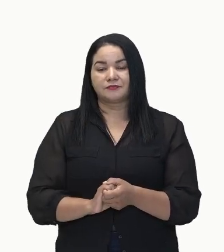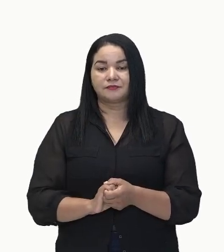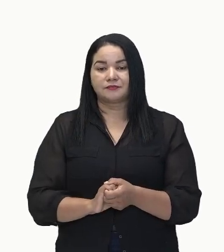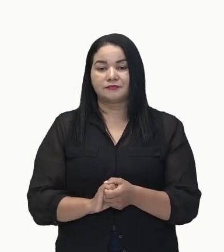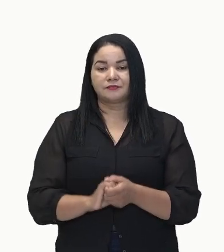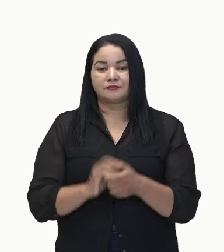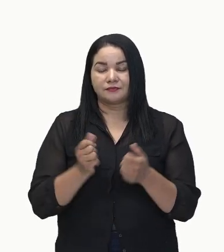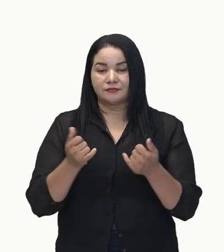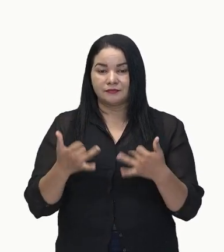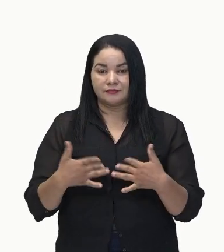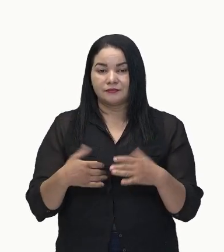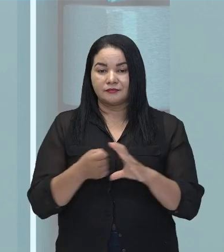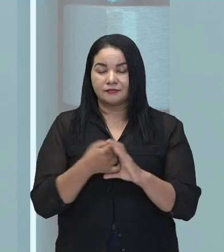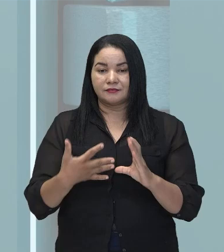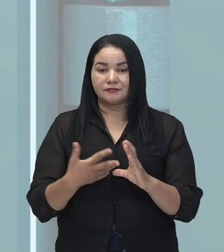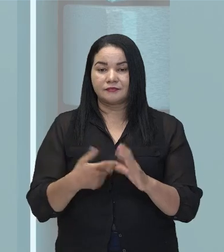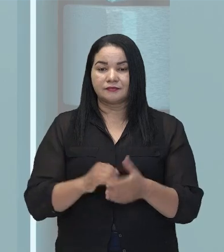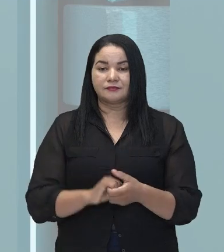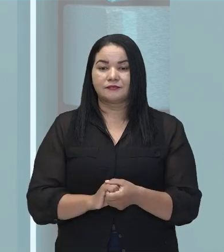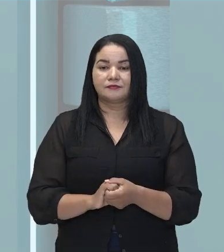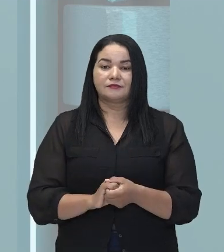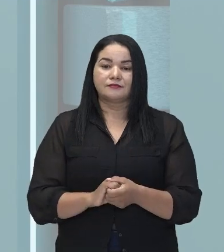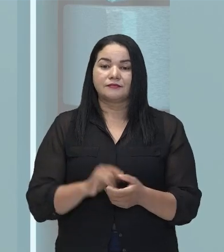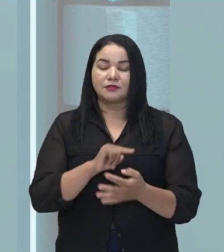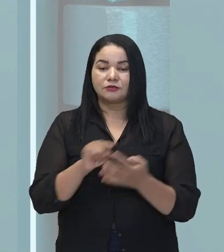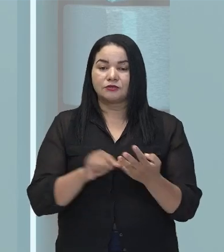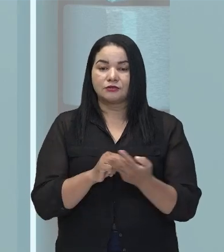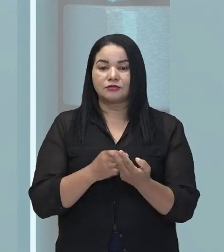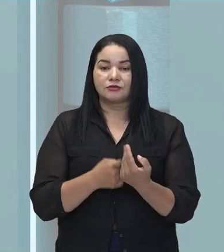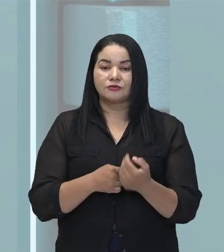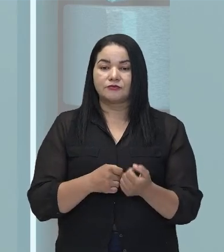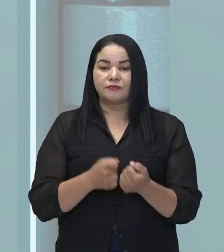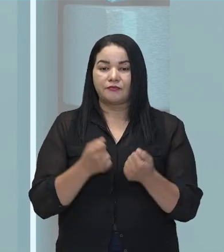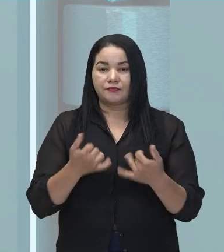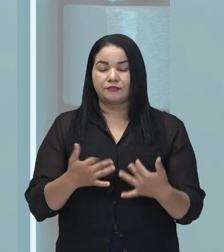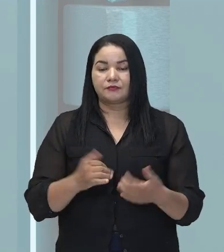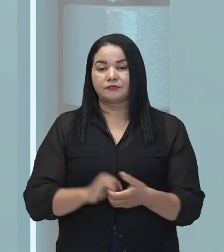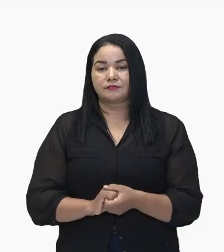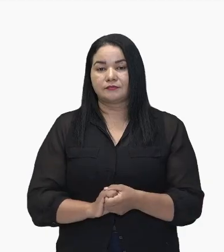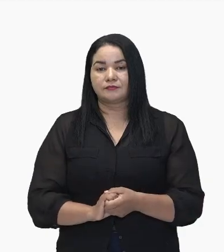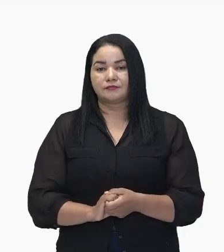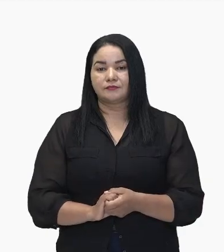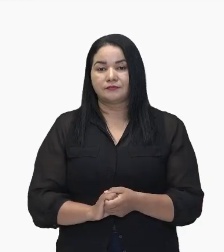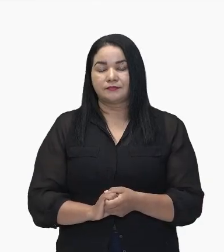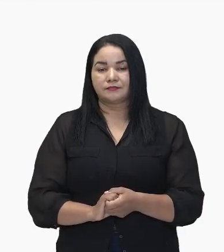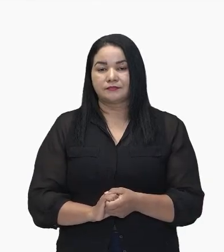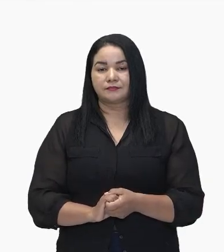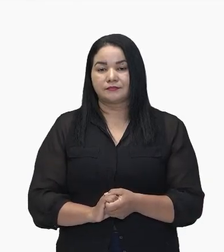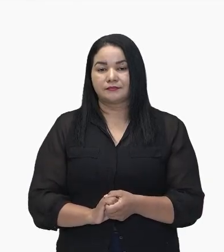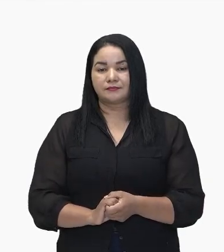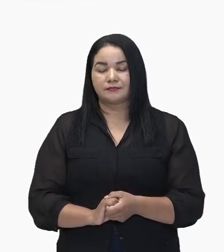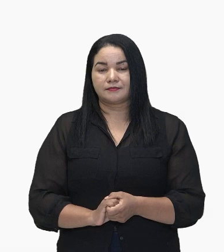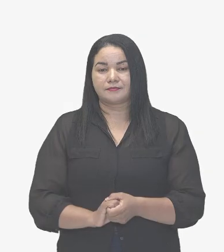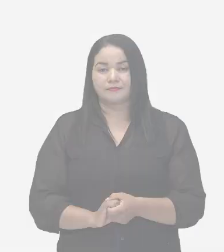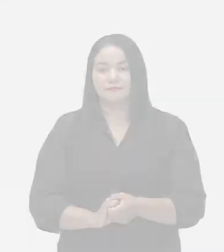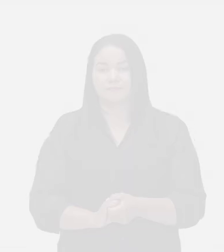características desses três tipos de predicado. Tchau. Tchau.